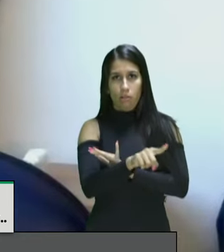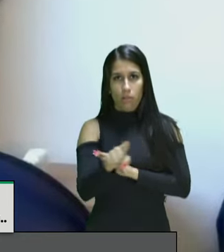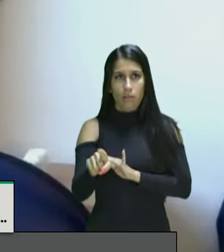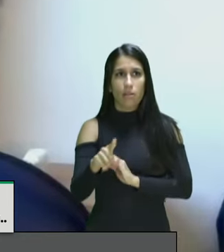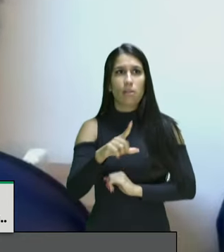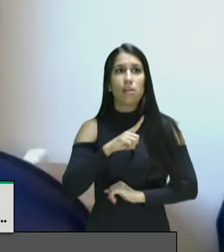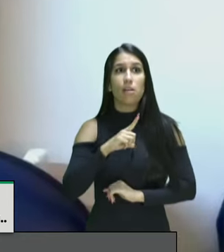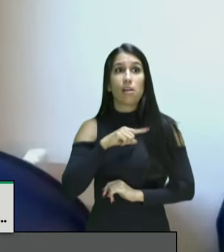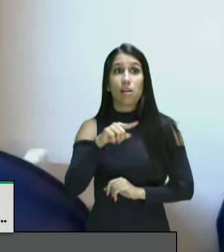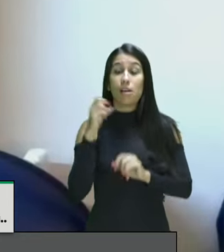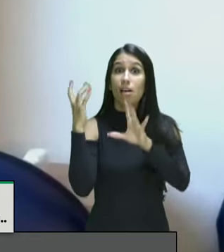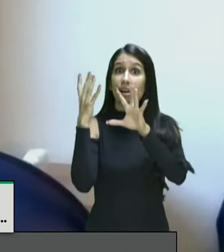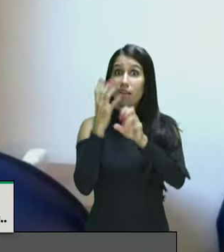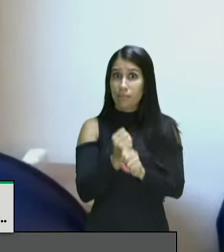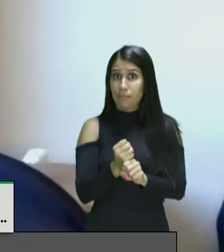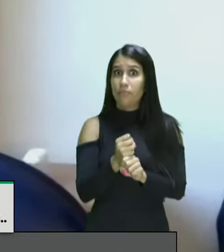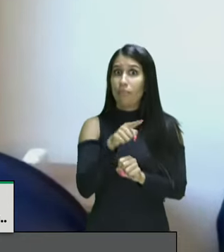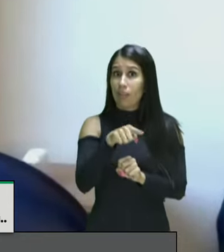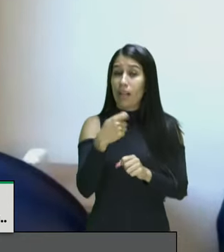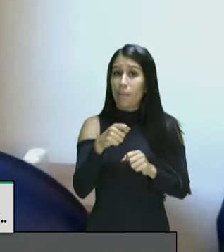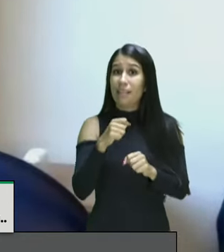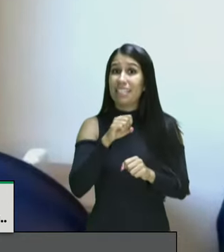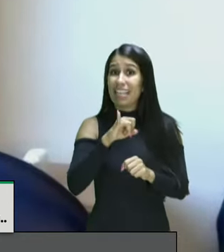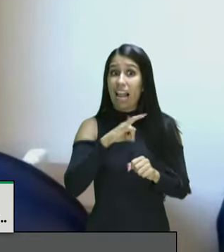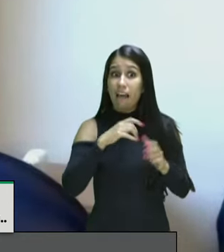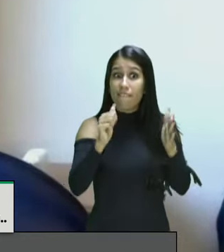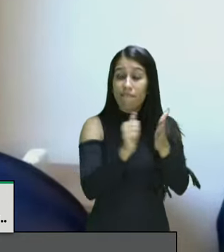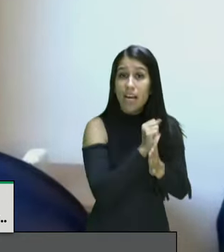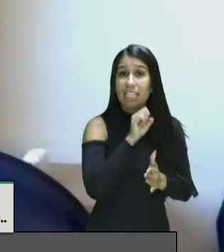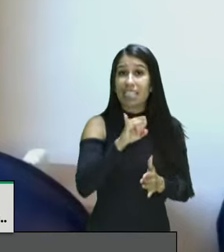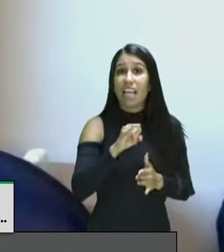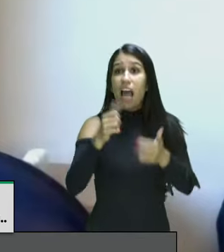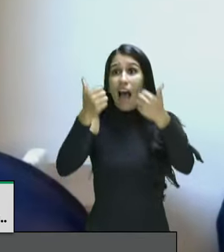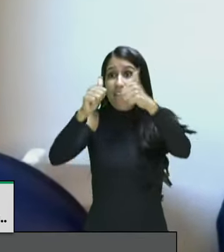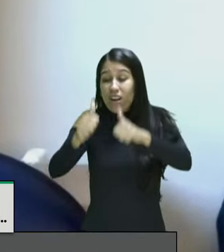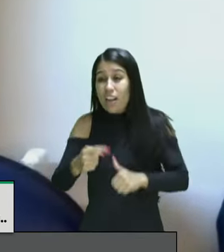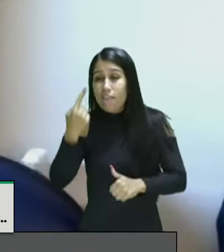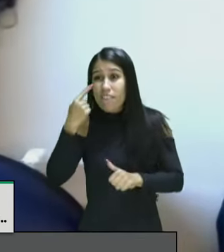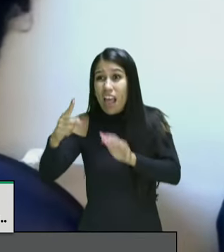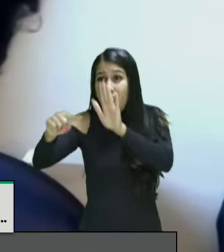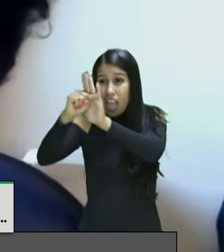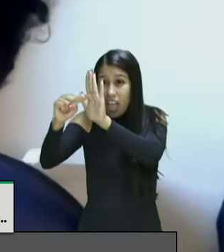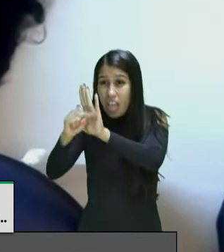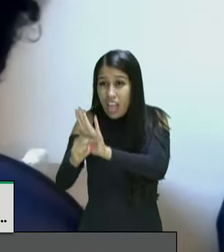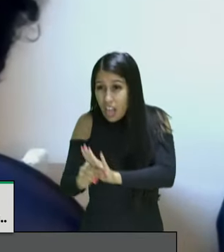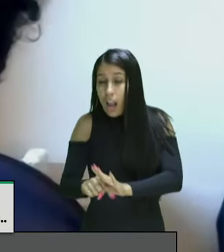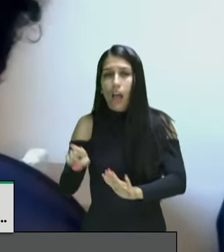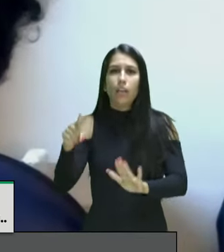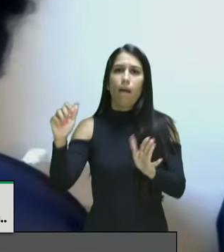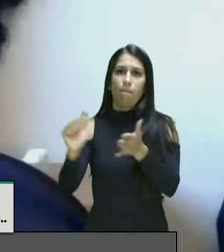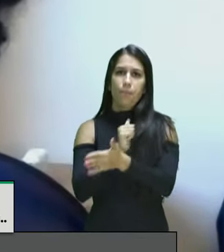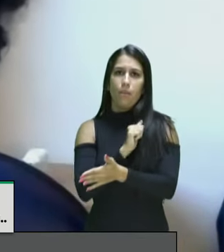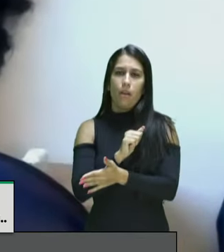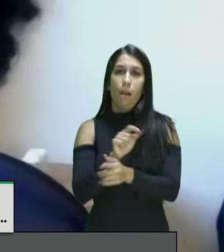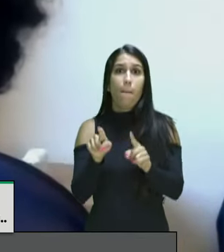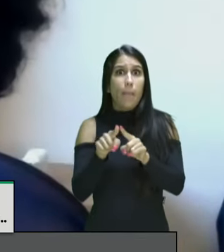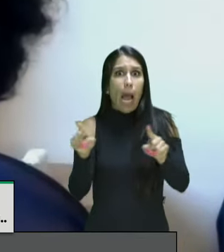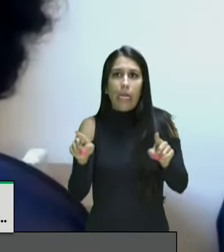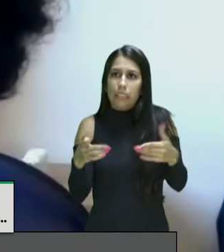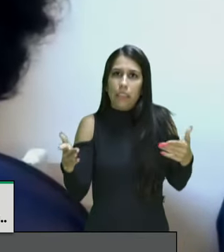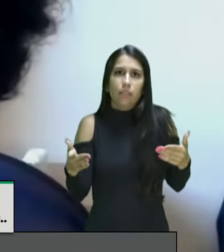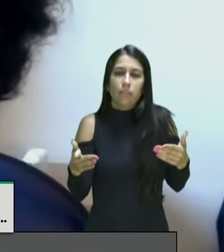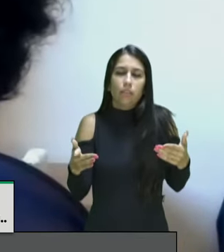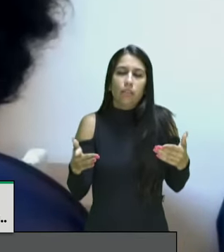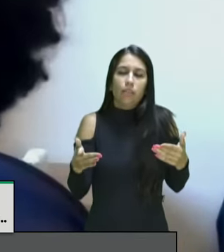de que ela seja avaliada e de que ela só pode ser revogada se essa avaliação chegar a conclusões negativas em relação a ela nesse sentido o